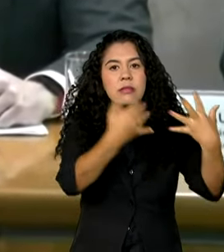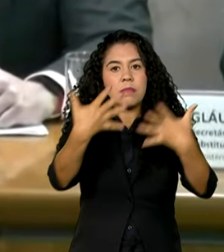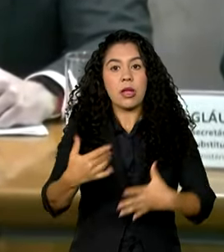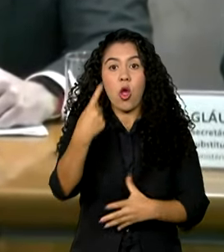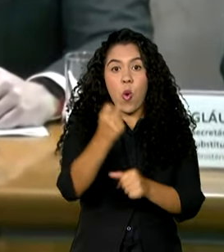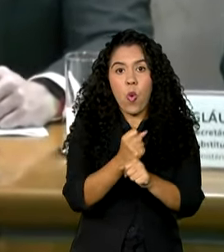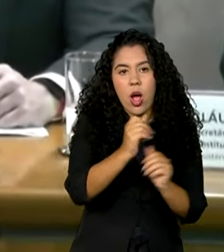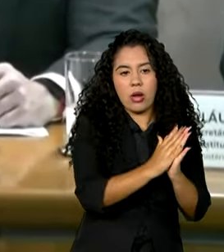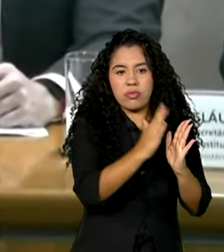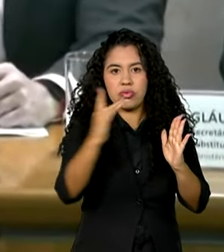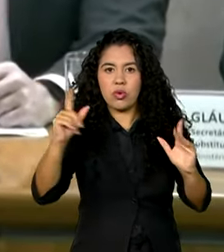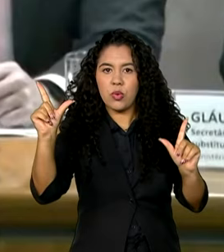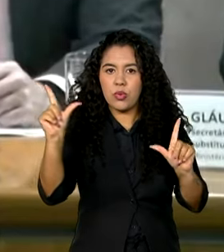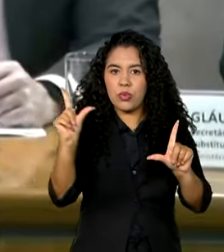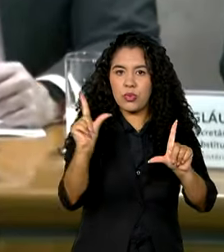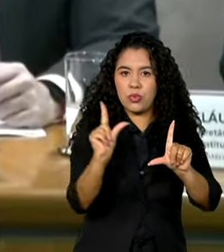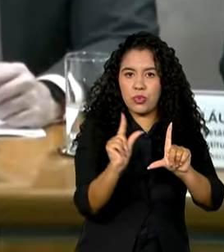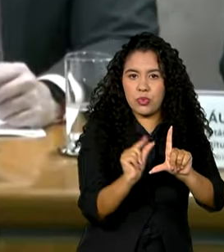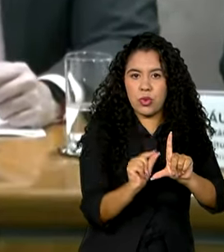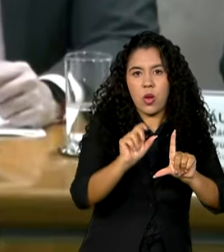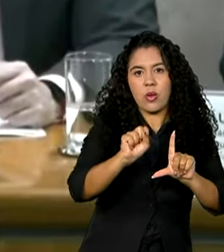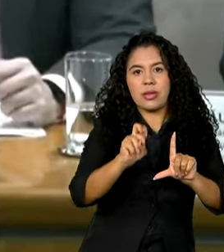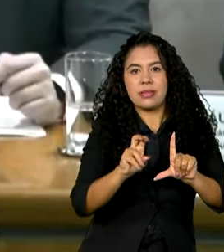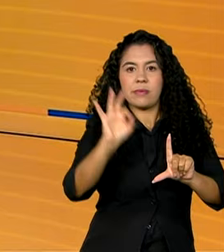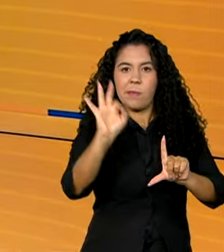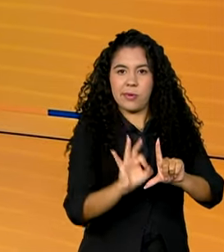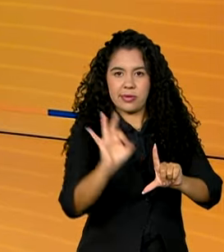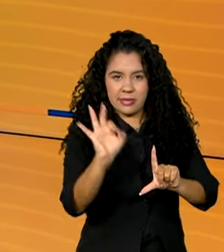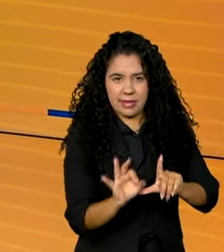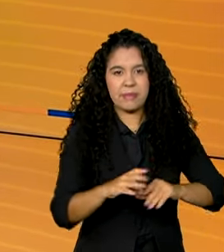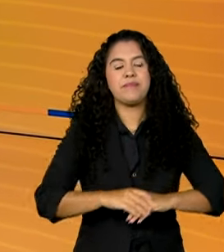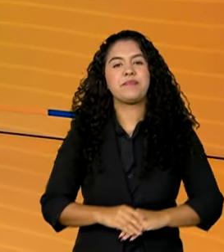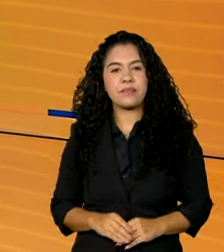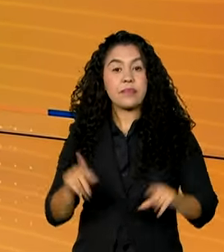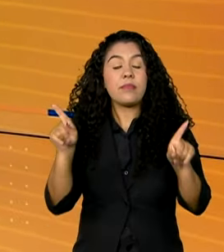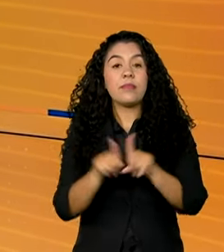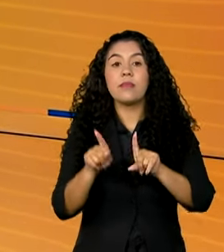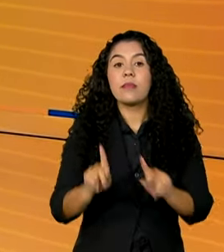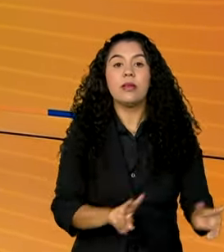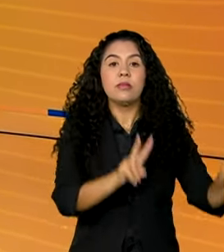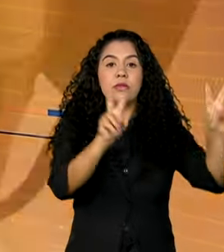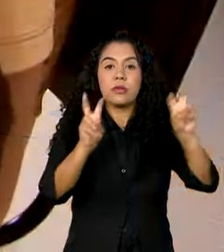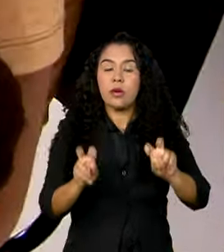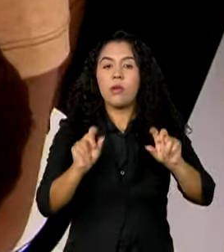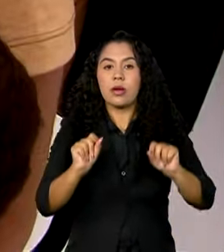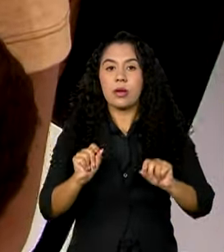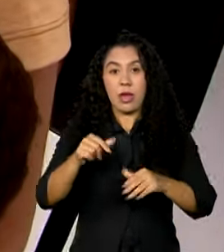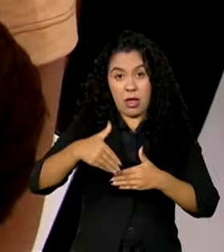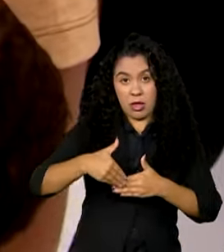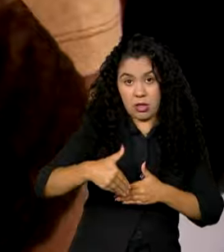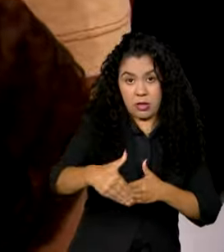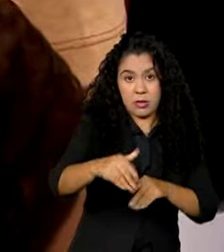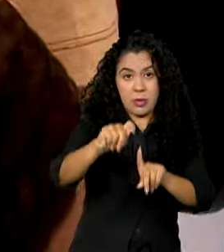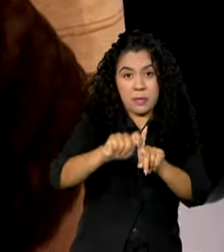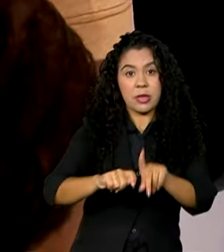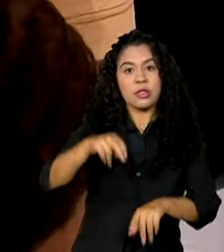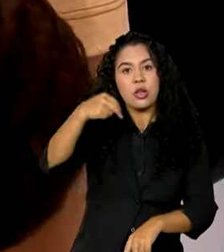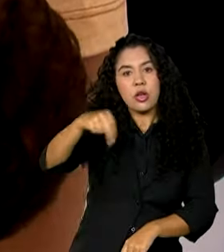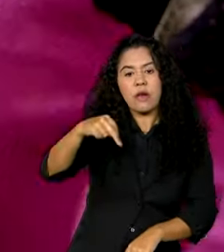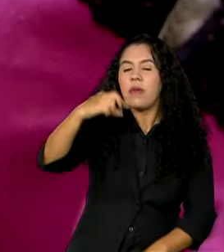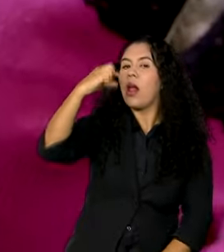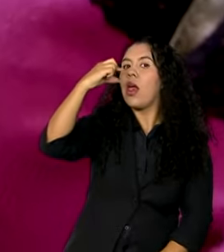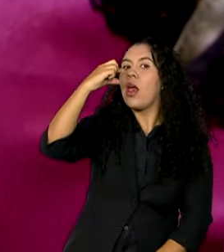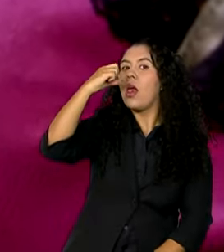redução do déficit primário foi de 85%. E veja também, até novembro deste ano as gotinhas